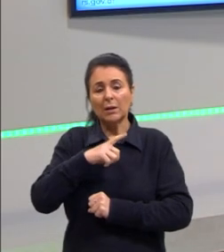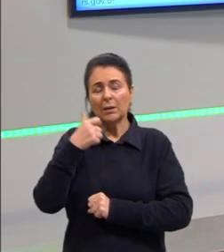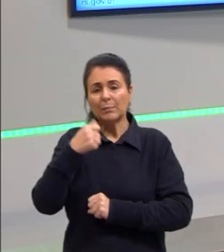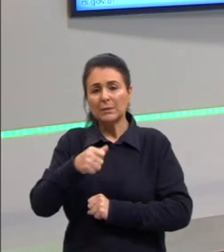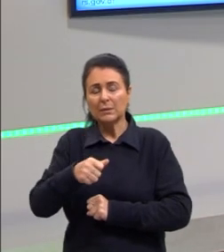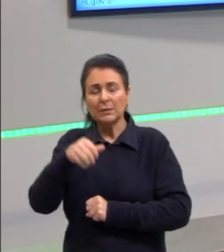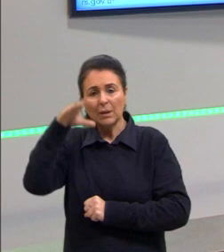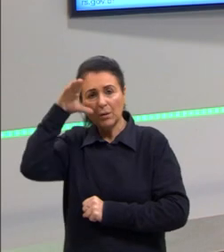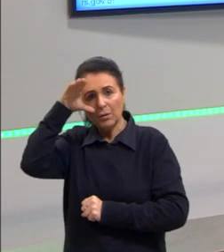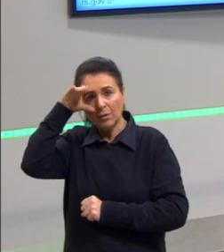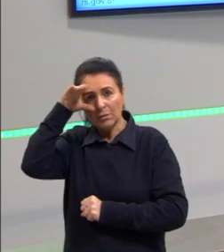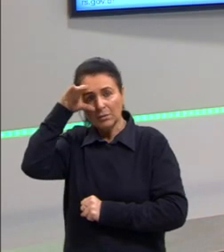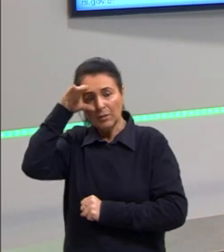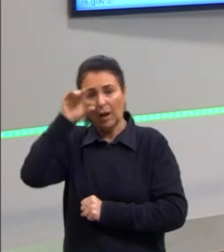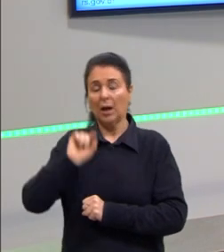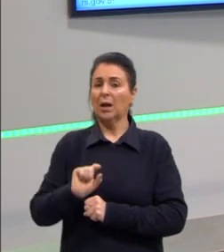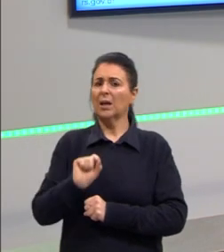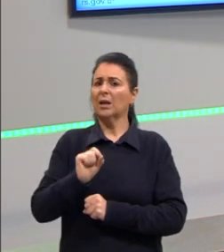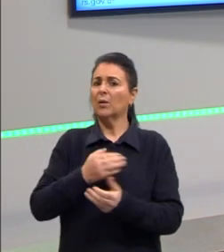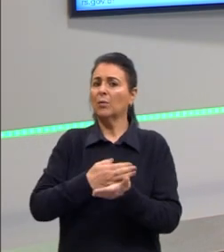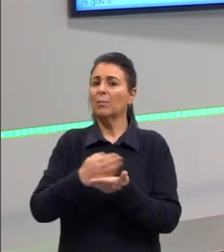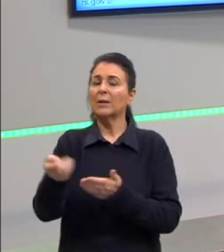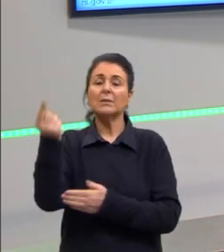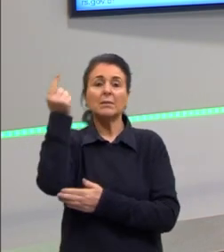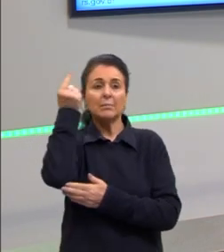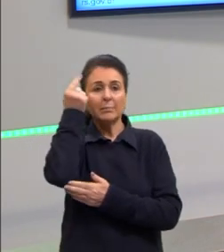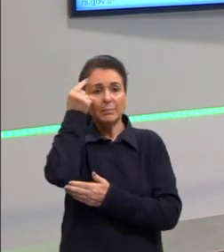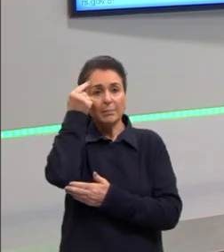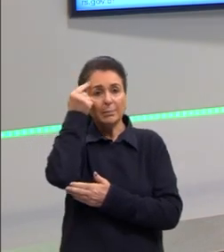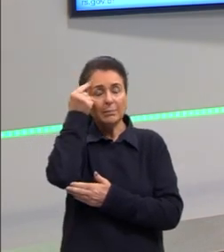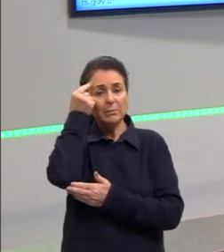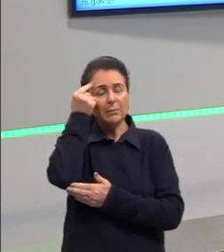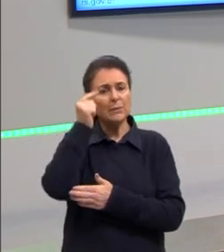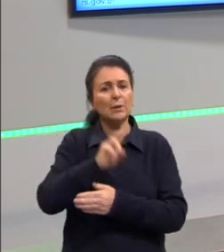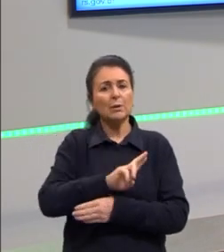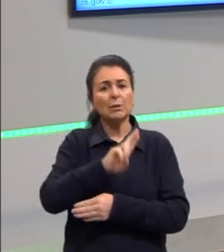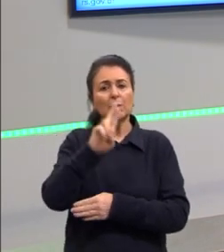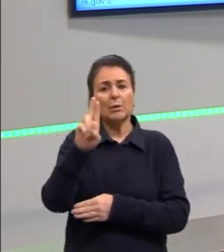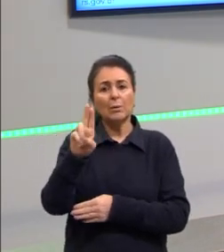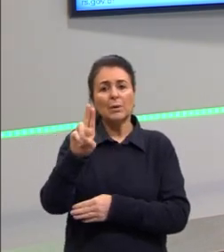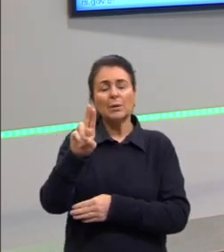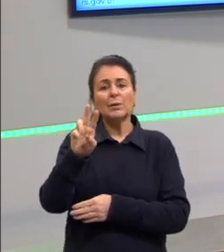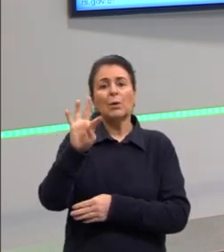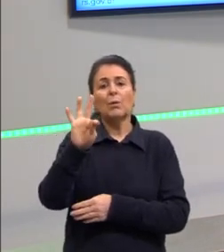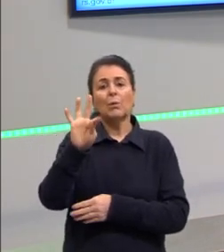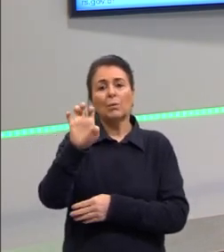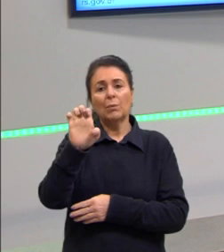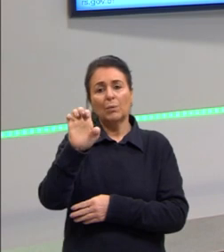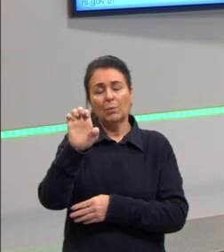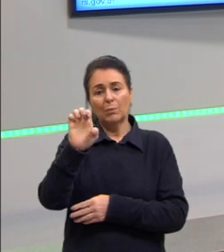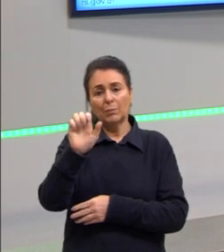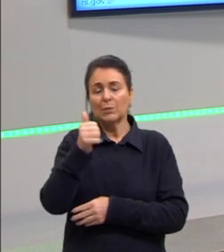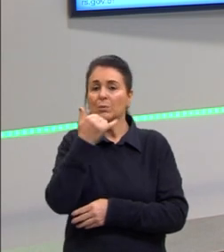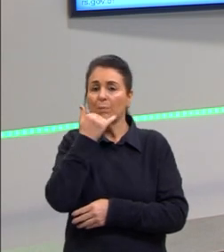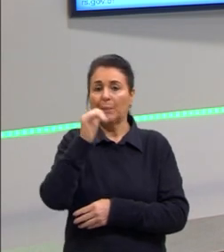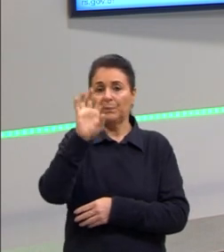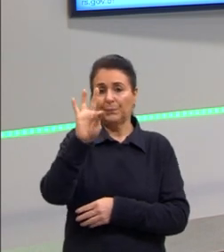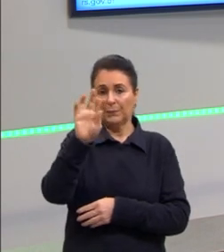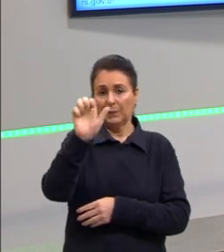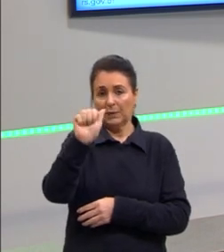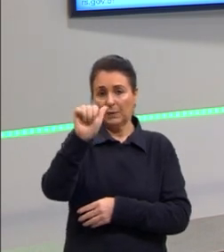quem é que começa a pensar. Então, tu tem alguns nomes, o Taylor e o Ford, tá? Primeiro, o Taylor,